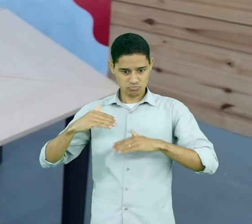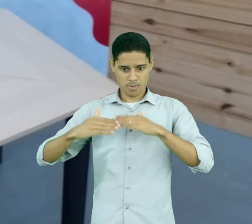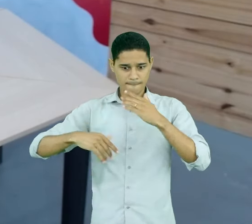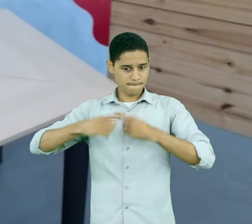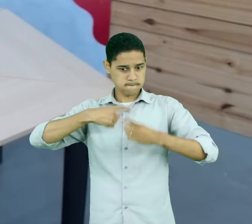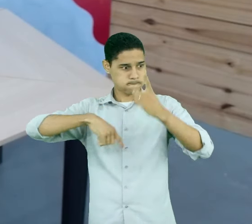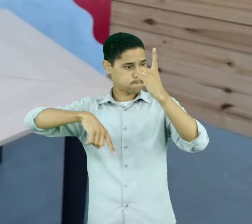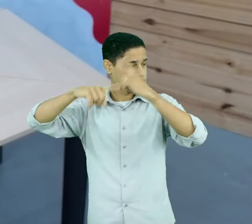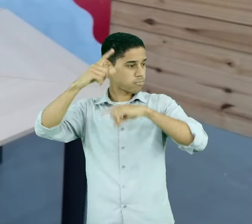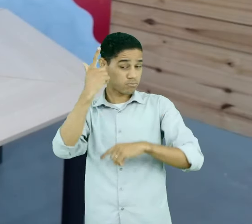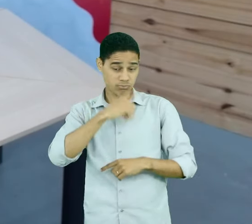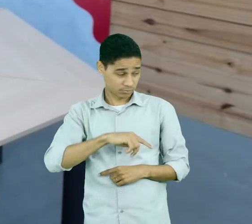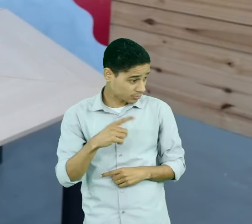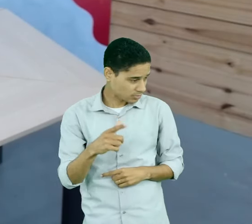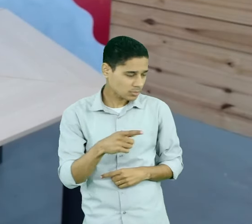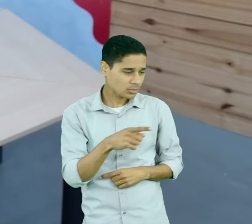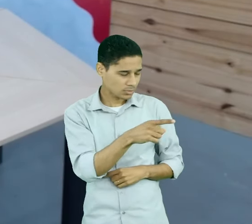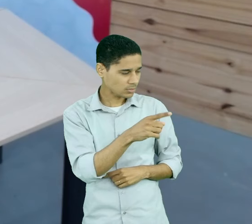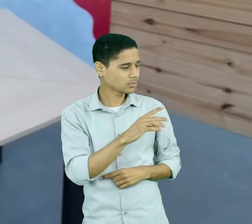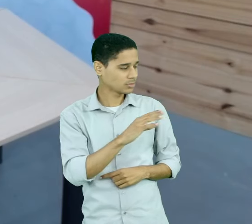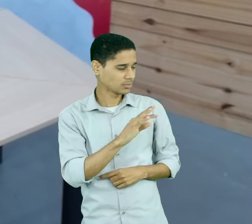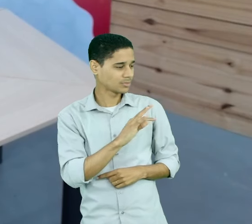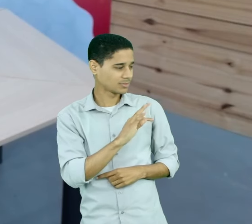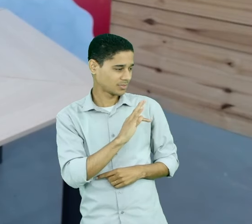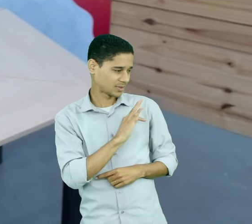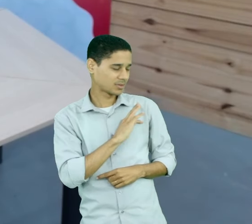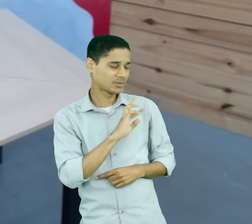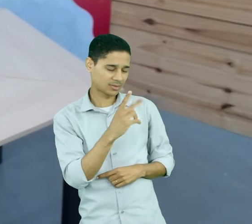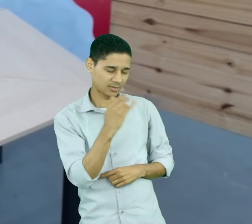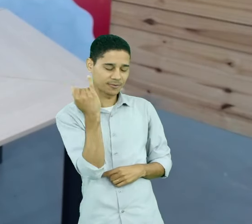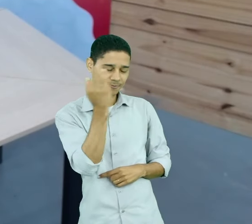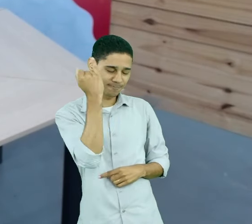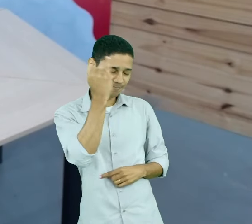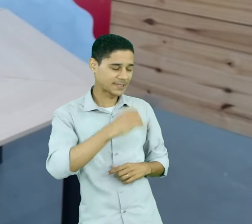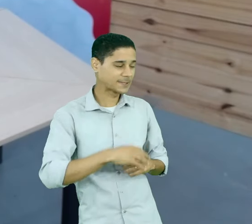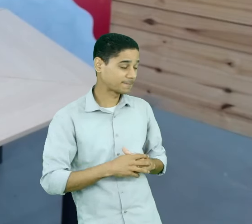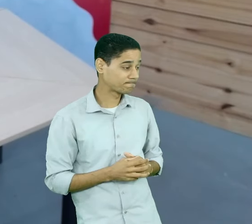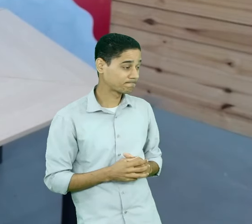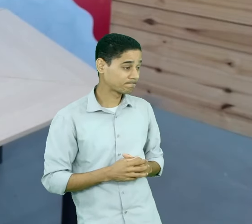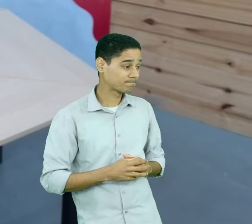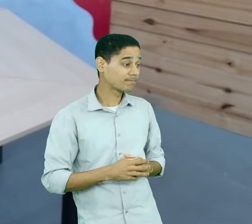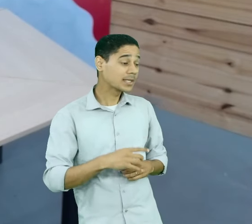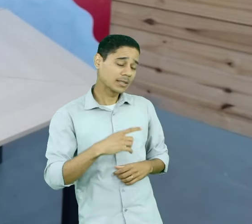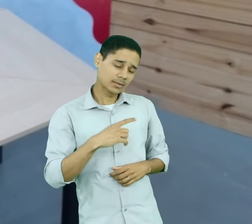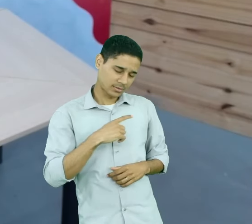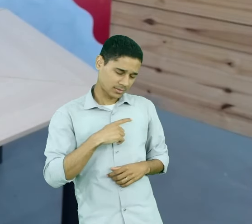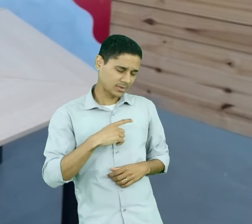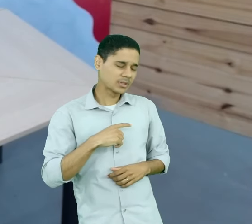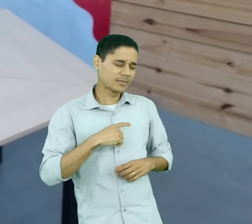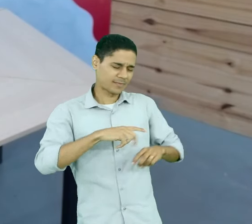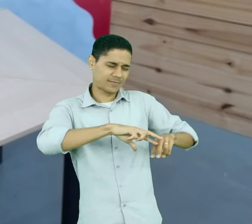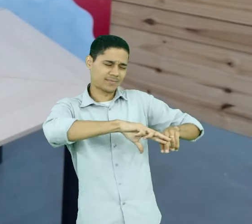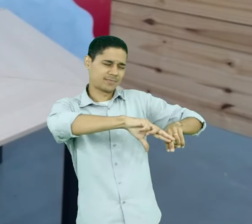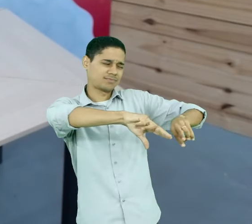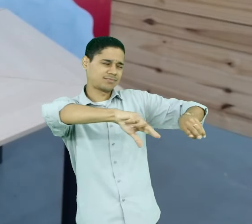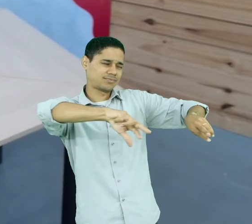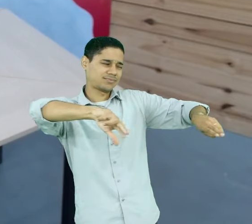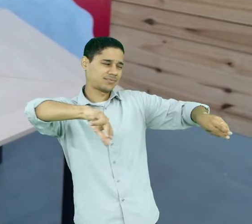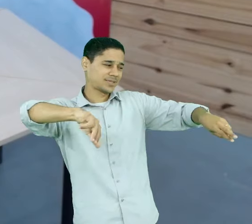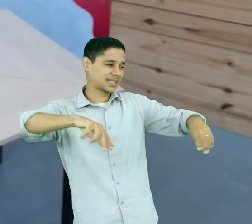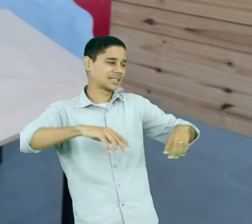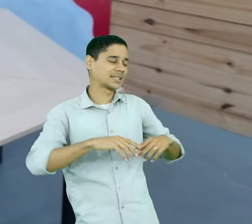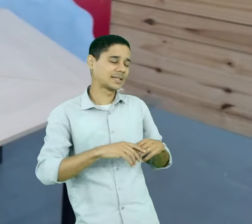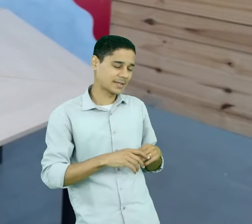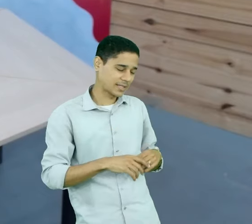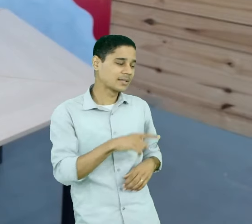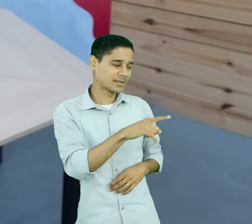trajetória profissional daquele indivíduo. Então, existe espaço e o espaço tem que ser ocupado pelo